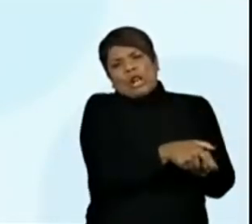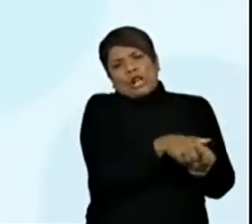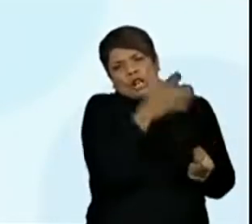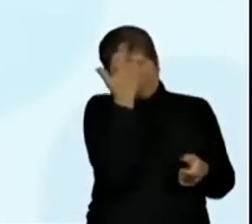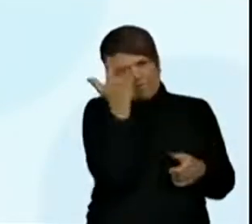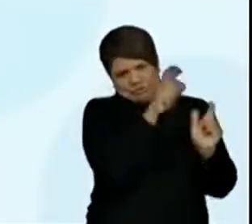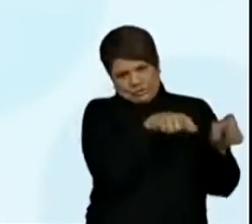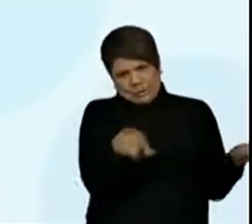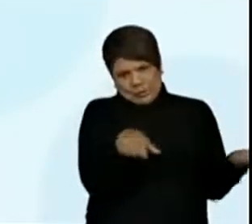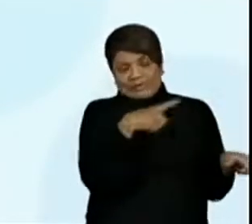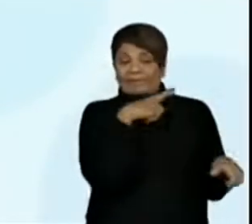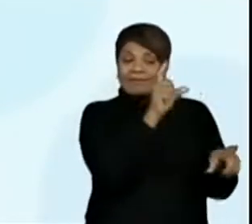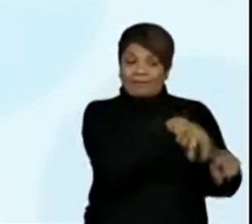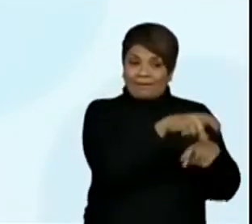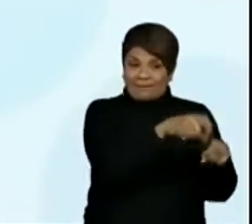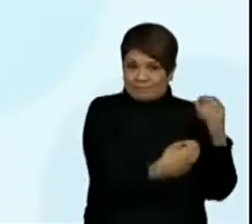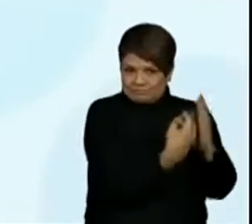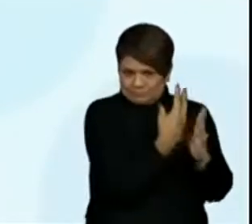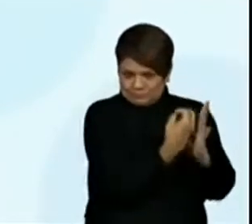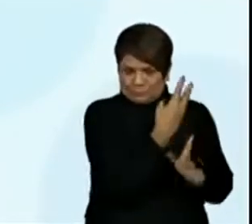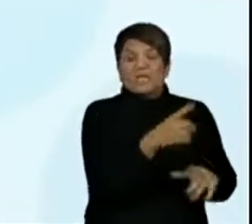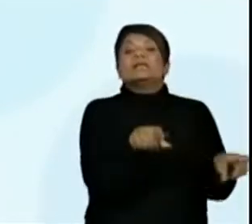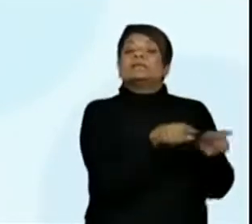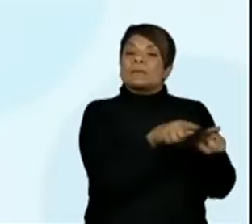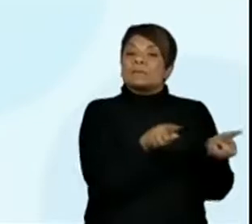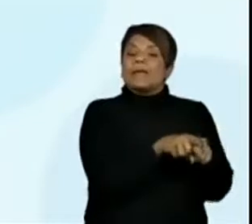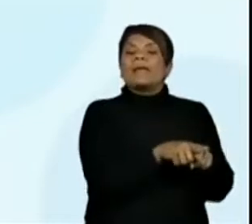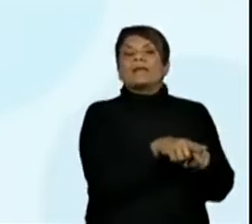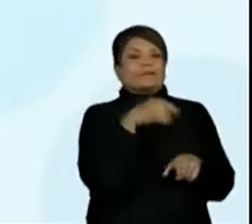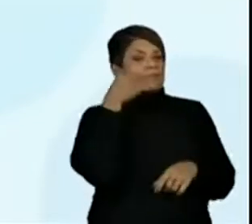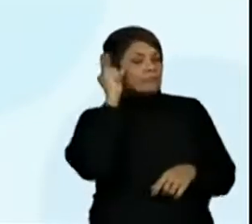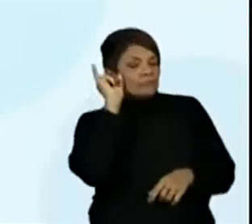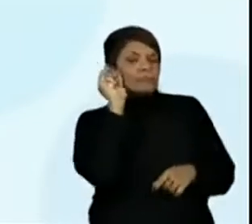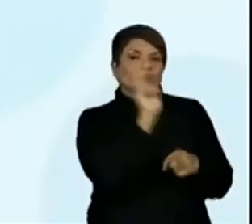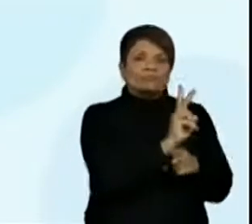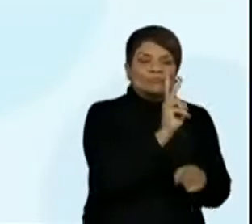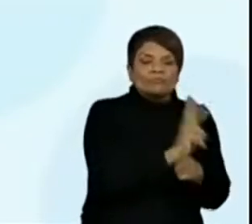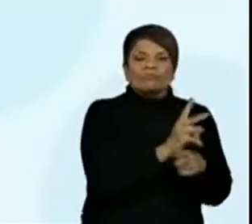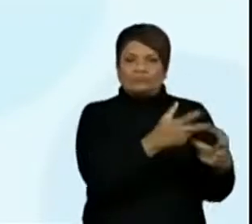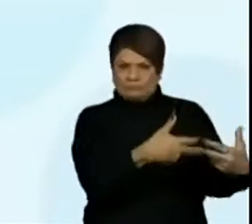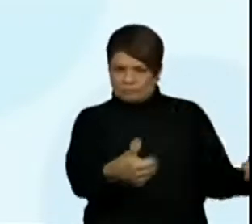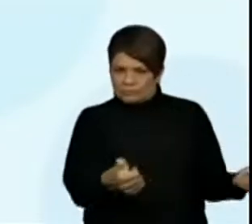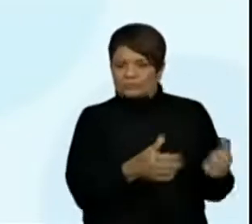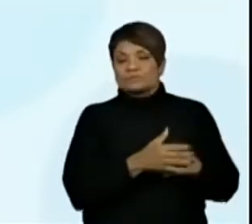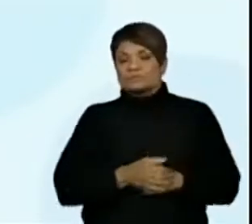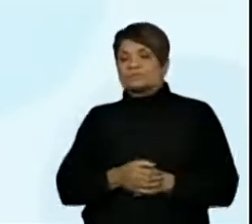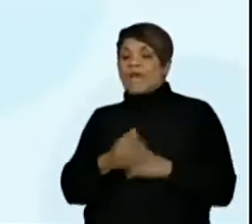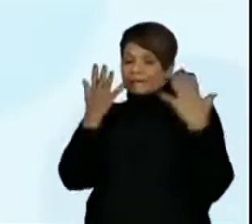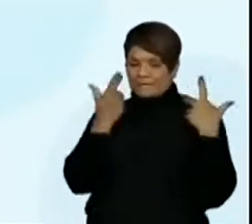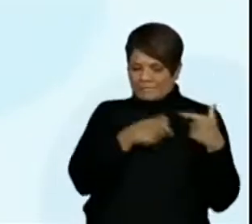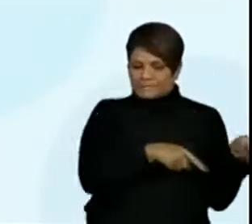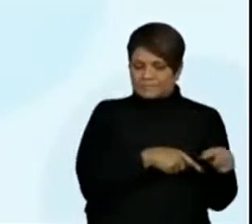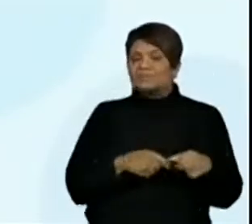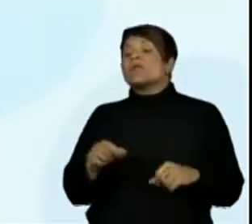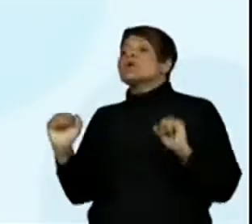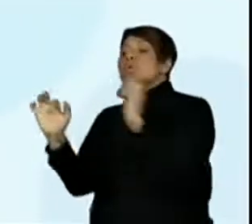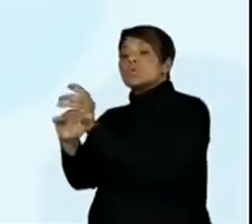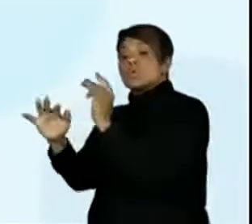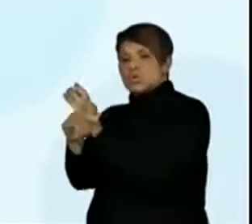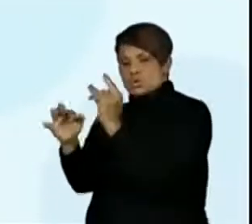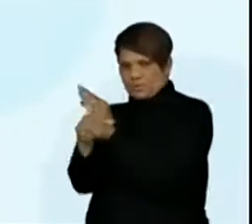a agricultura e a pecuária. Já no urbano, que é da cidade,